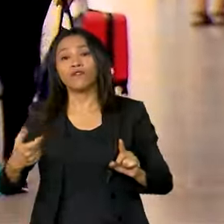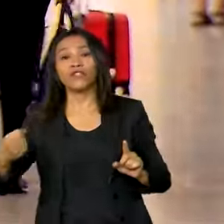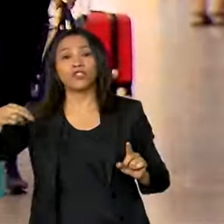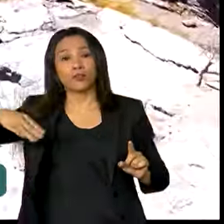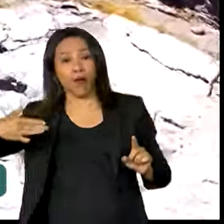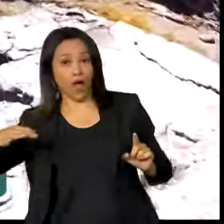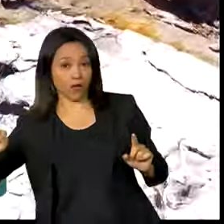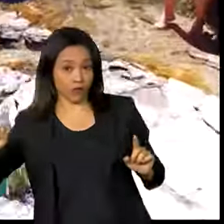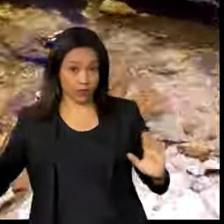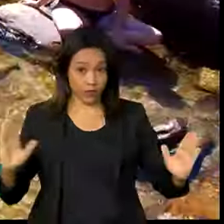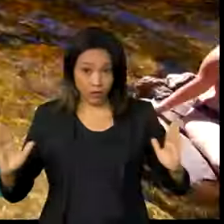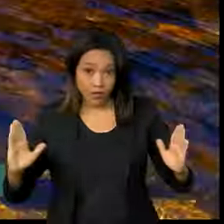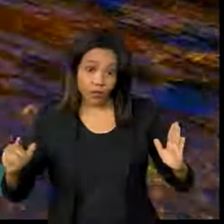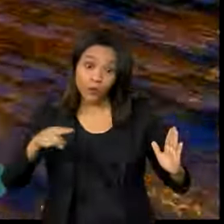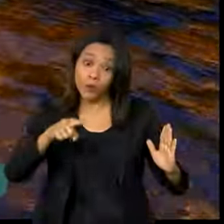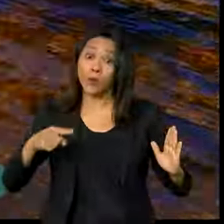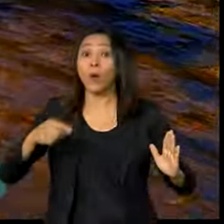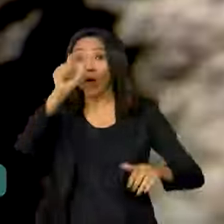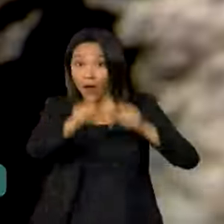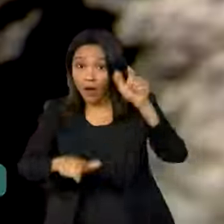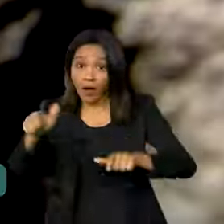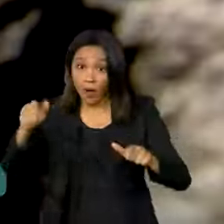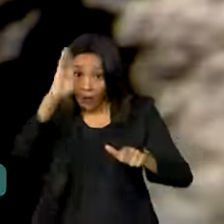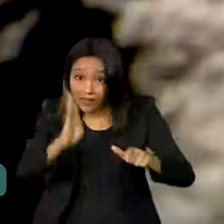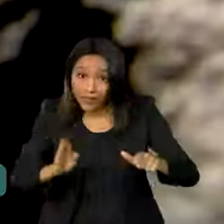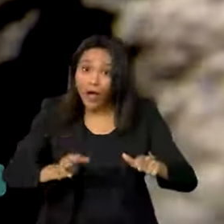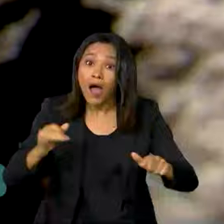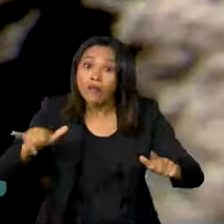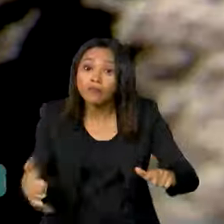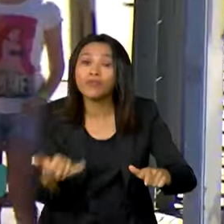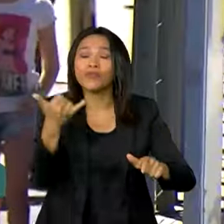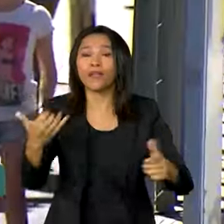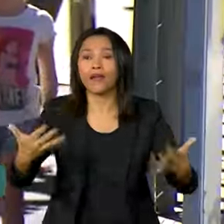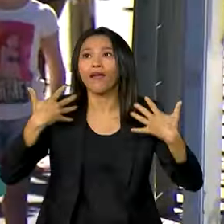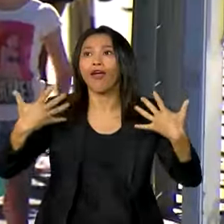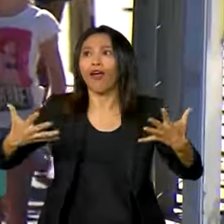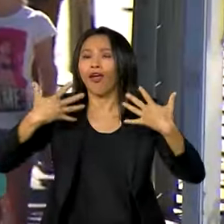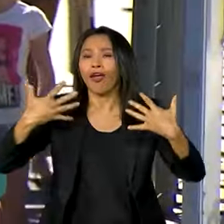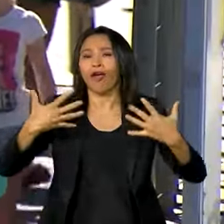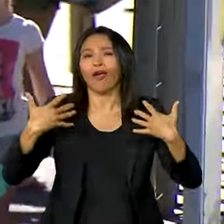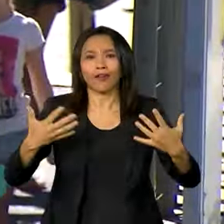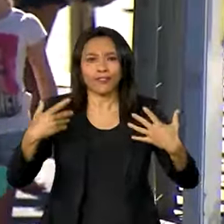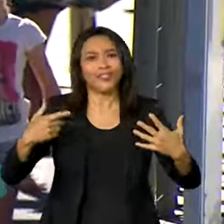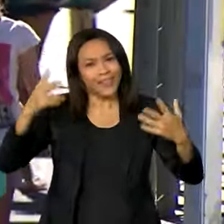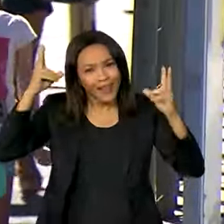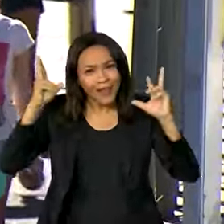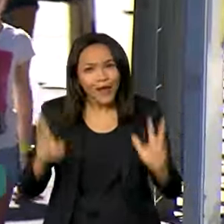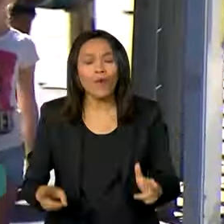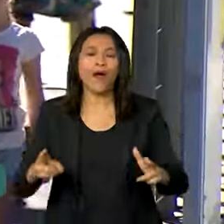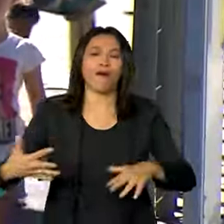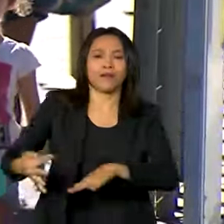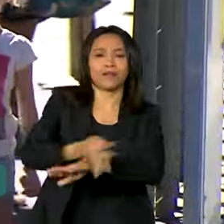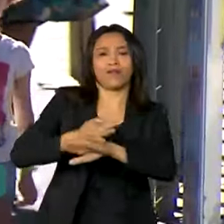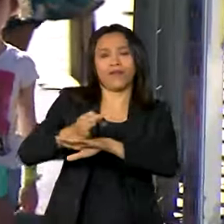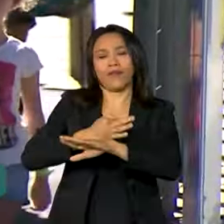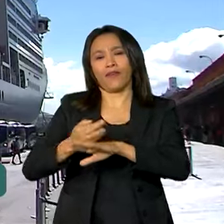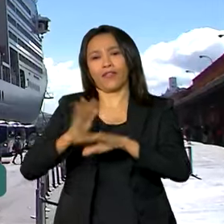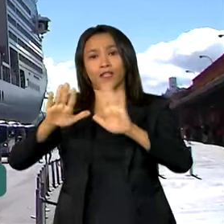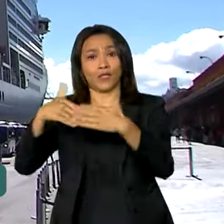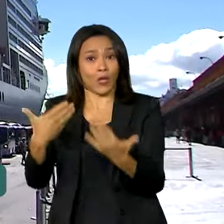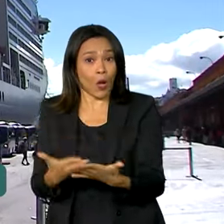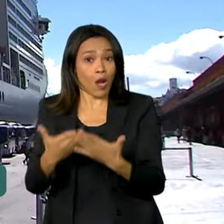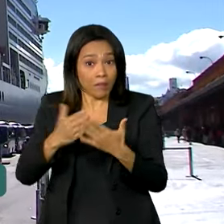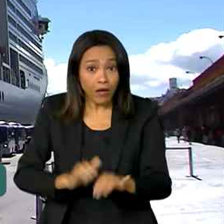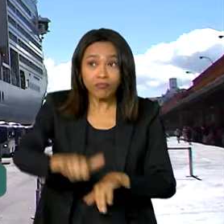brasileiros aproveita a época mais quente do ano, que coincide com as férias escolares para viajar.